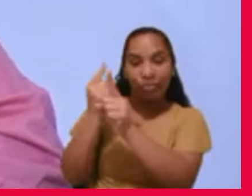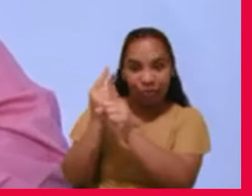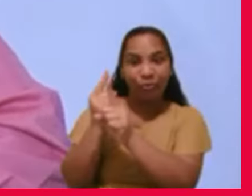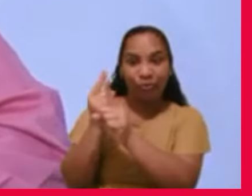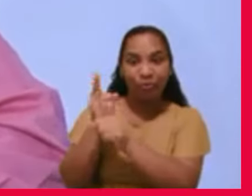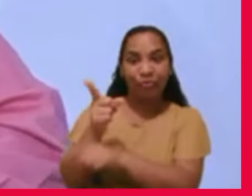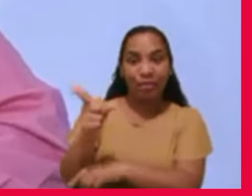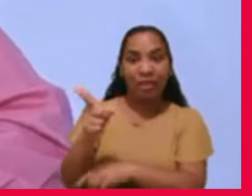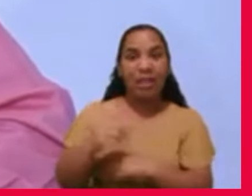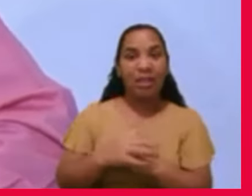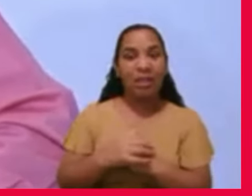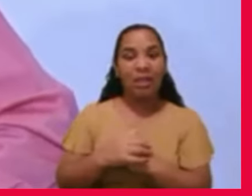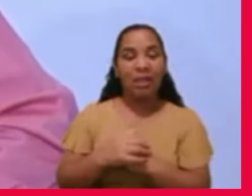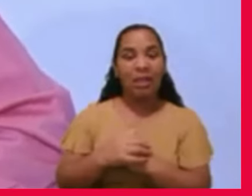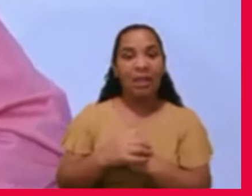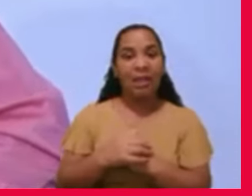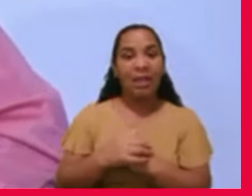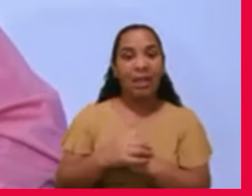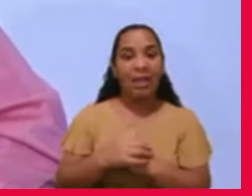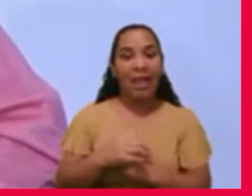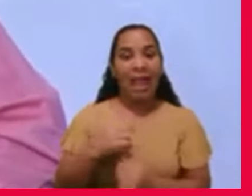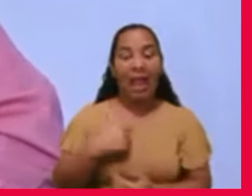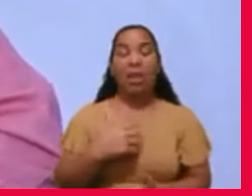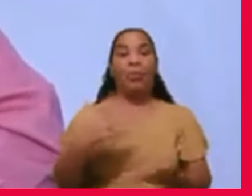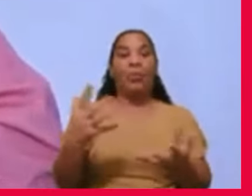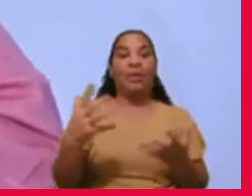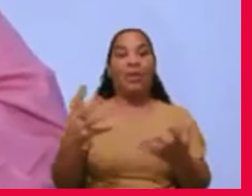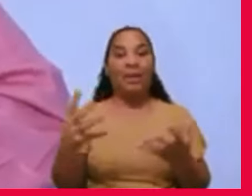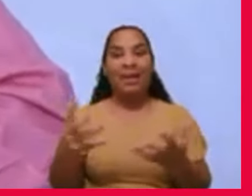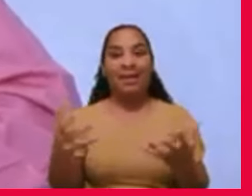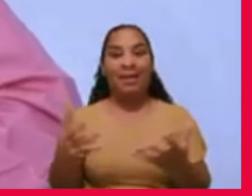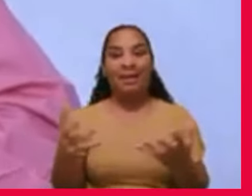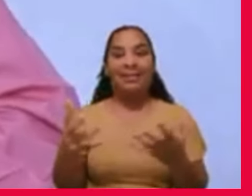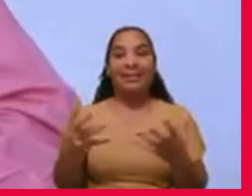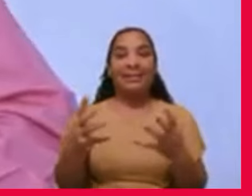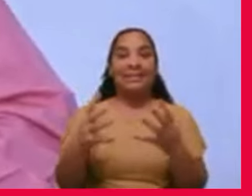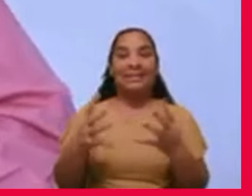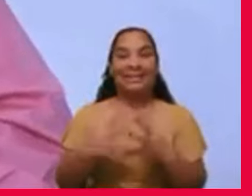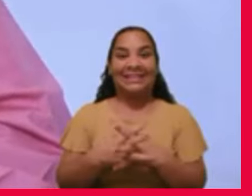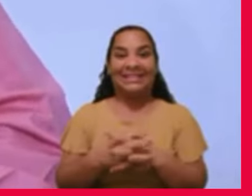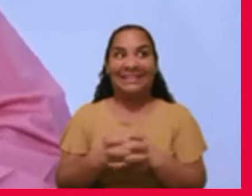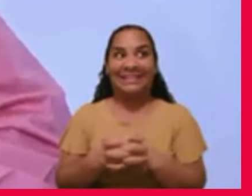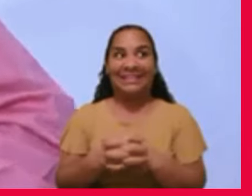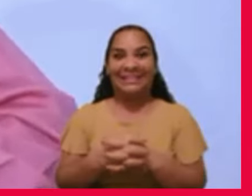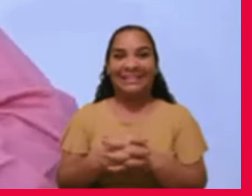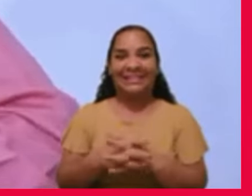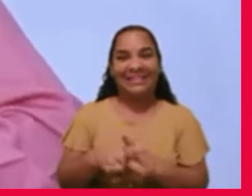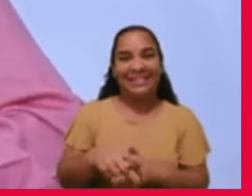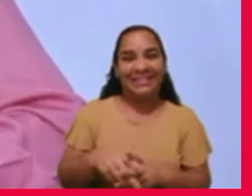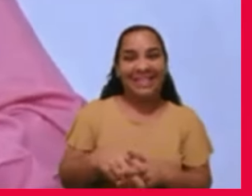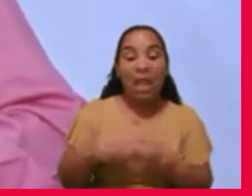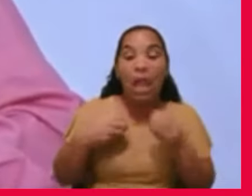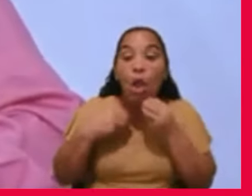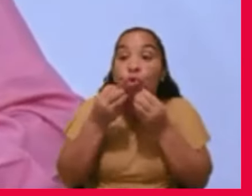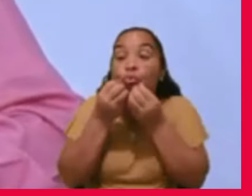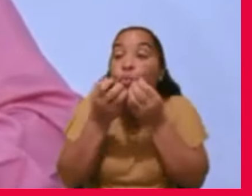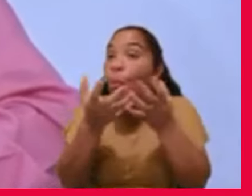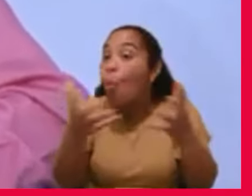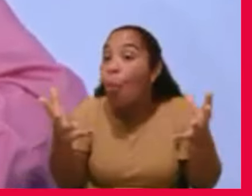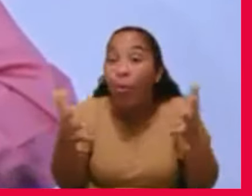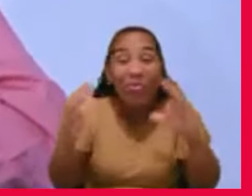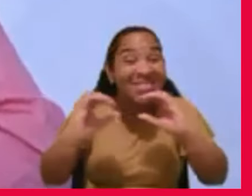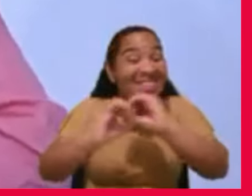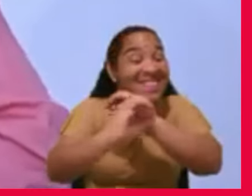Eu, como diz o vulgo, caí do cavalo, eu digo, ele não podia adivinhar, porque eu não contei a ninguém, nada,